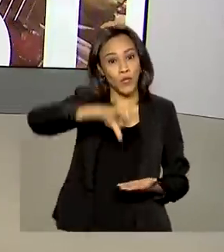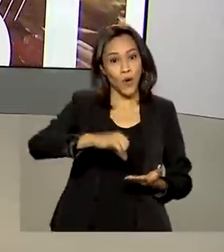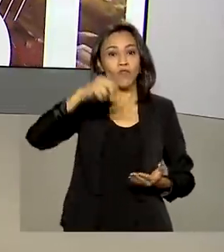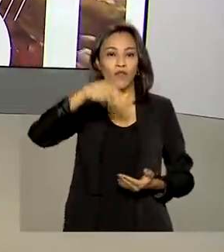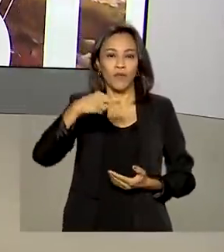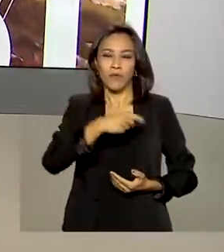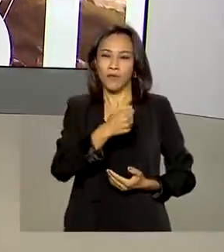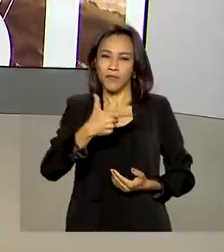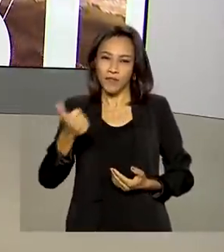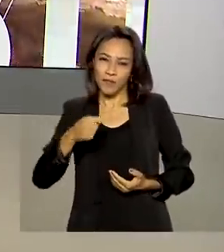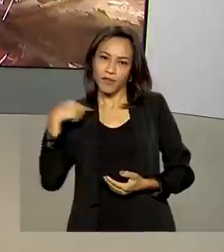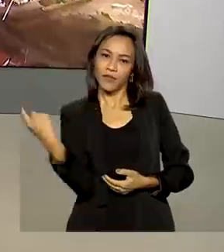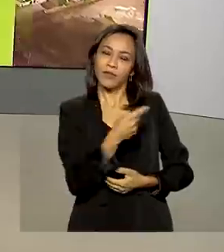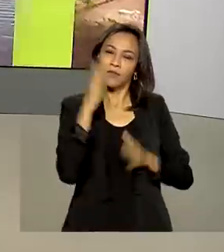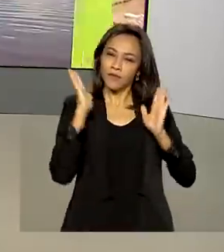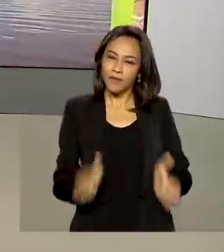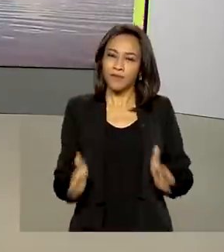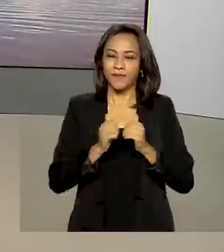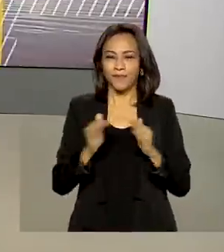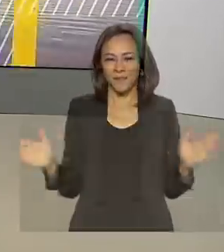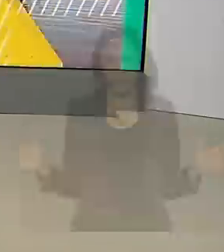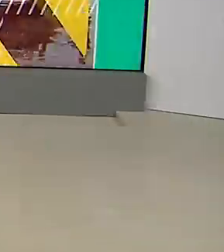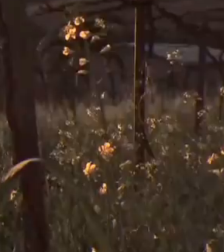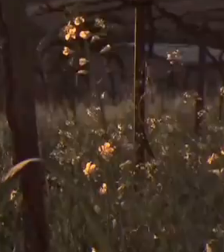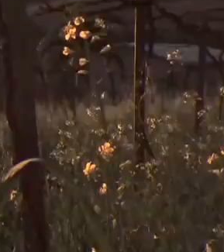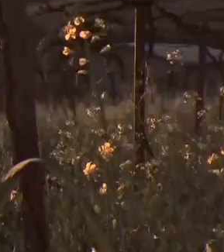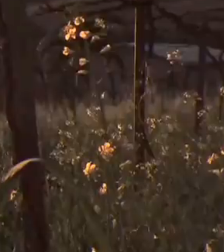2021, o Brasil em Dia está começando.